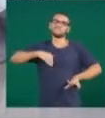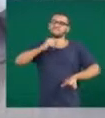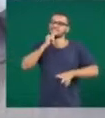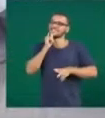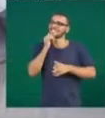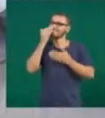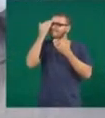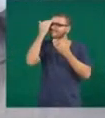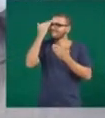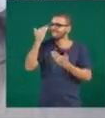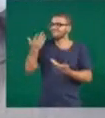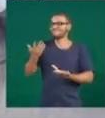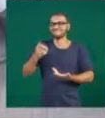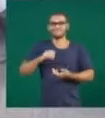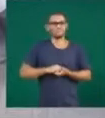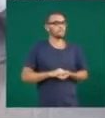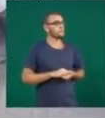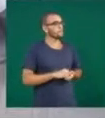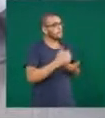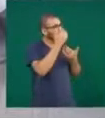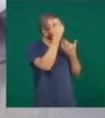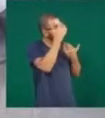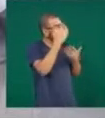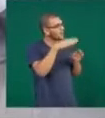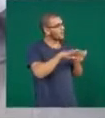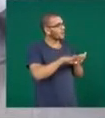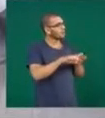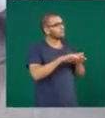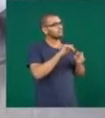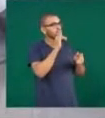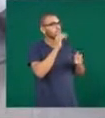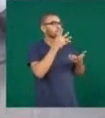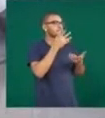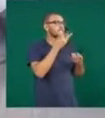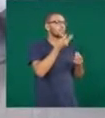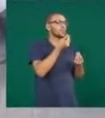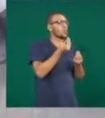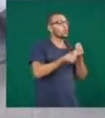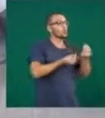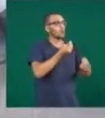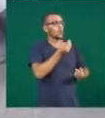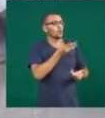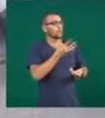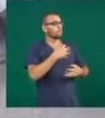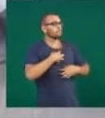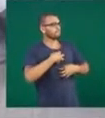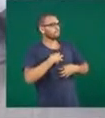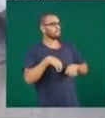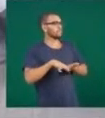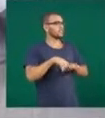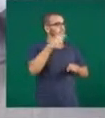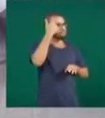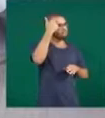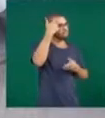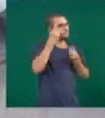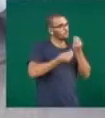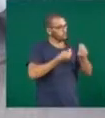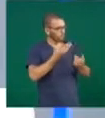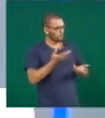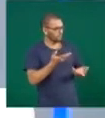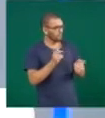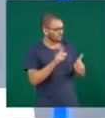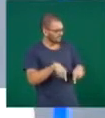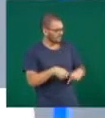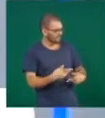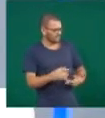A gratidão, ela impacta diretamente também nas emoções, na saúde emocional, mental? Sim, diretamente,